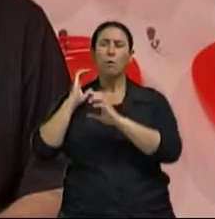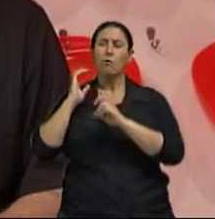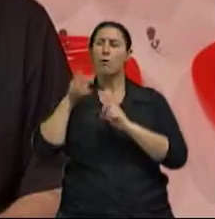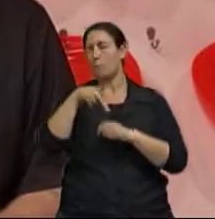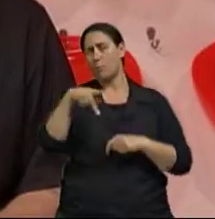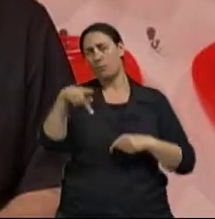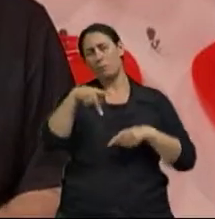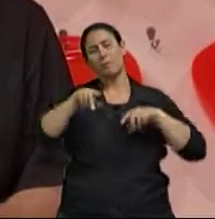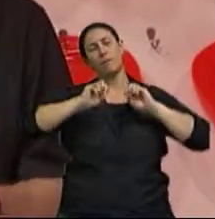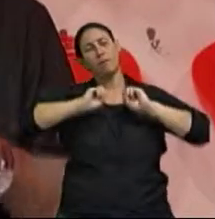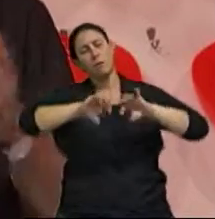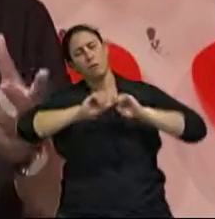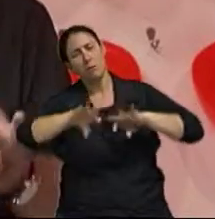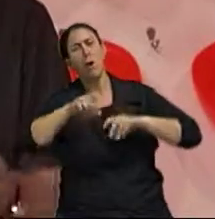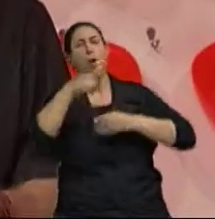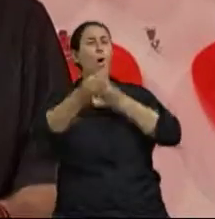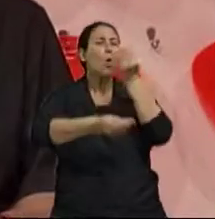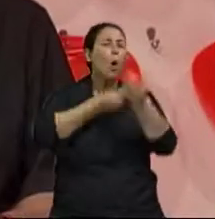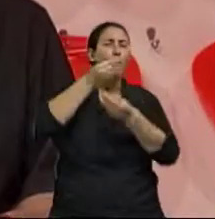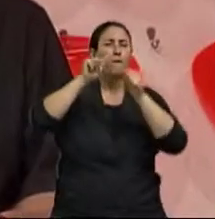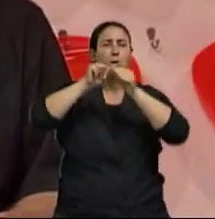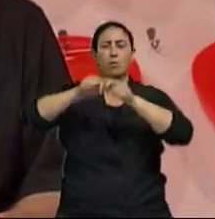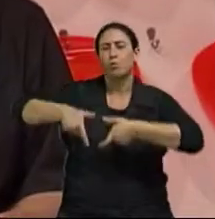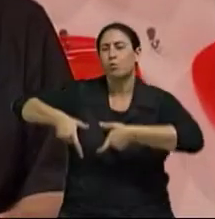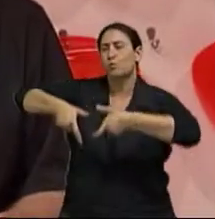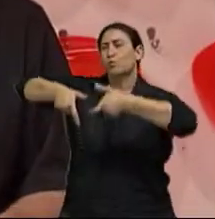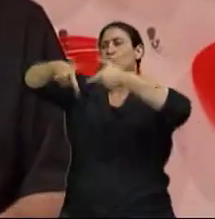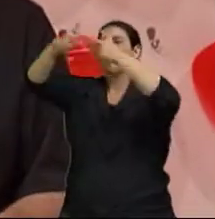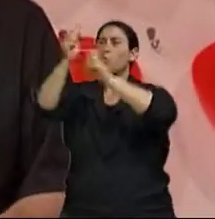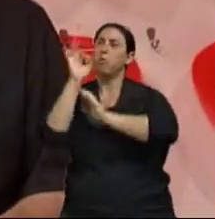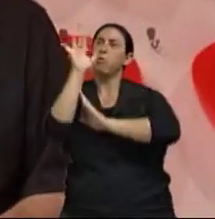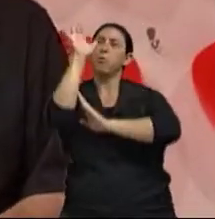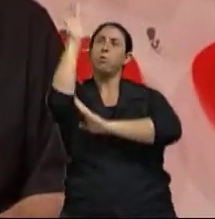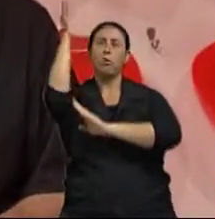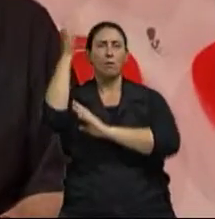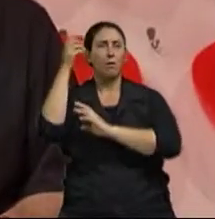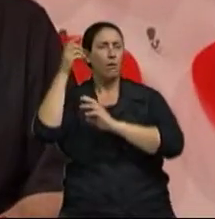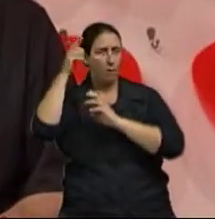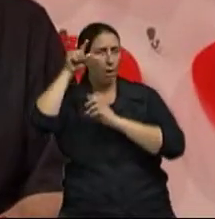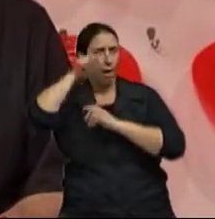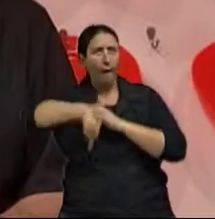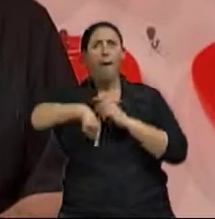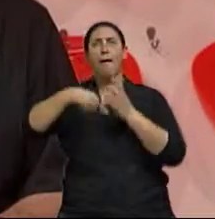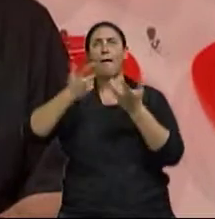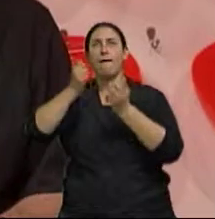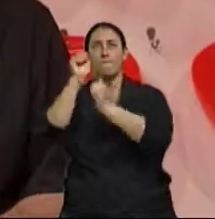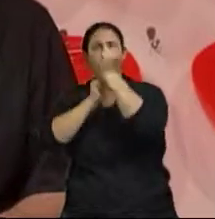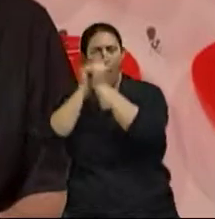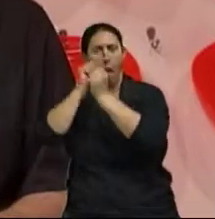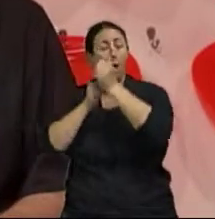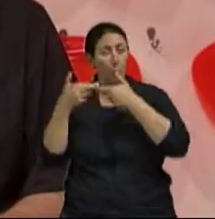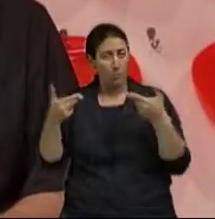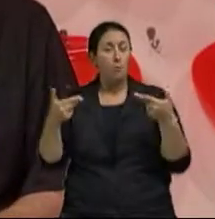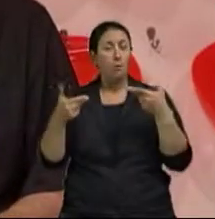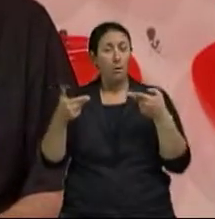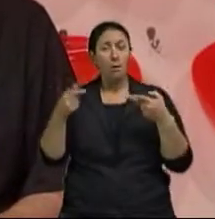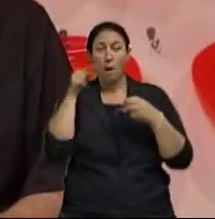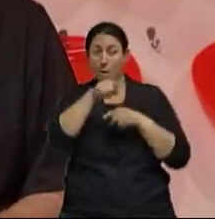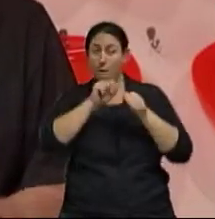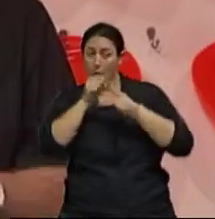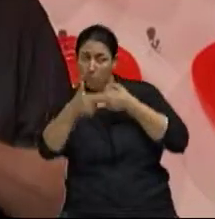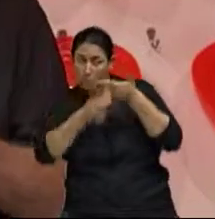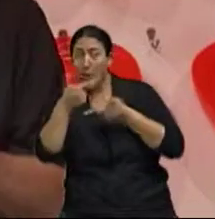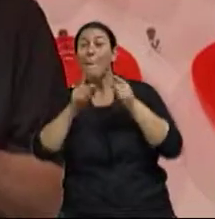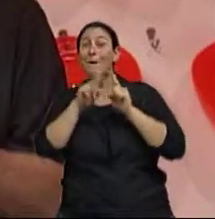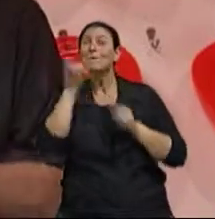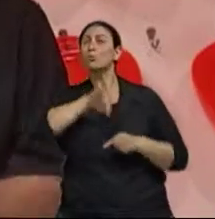ensinar usinagem, conformação e assim por diante E ele precisaria ali na disciplina dele Trazer a questão dos aspectos e